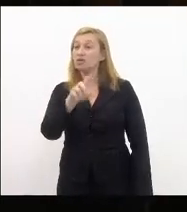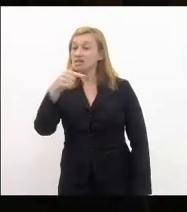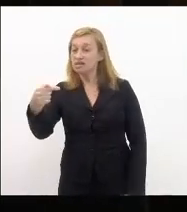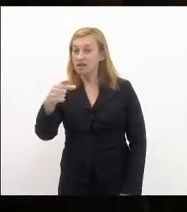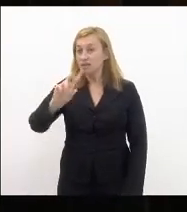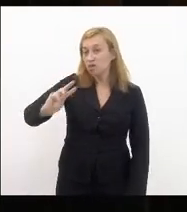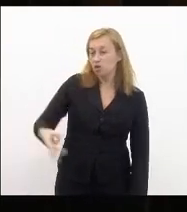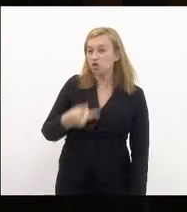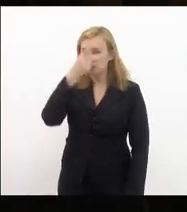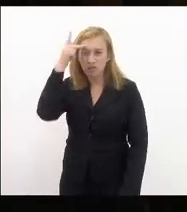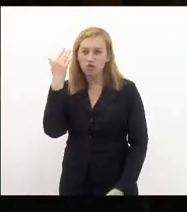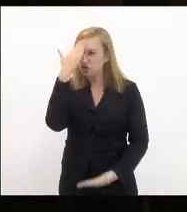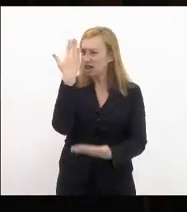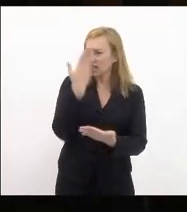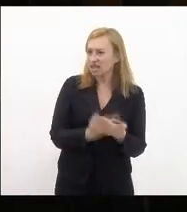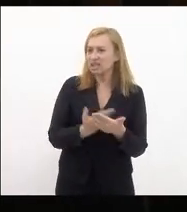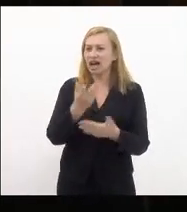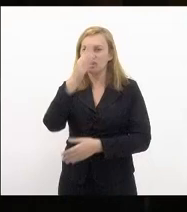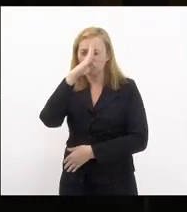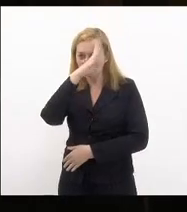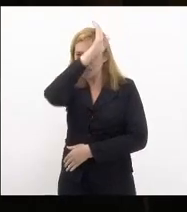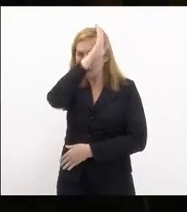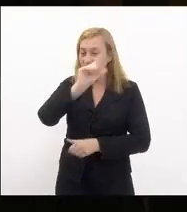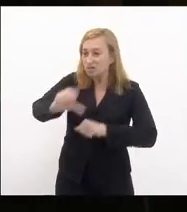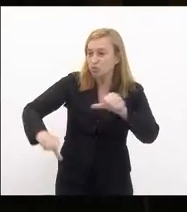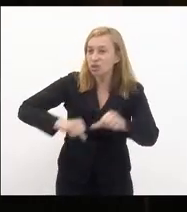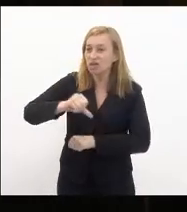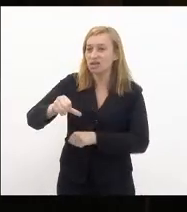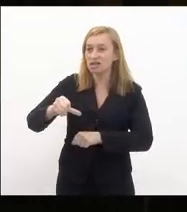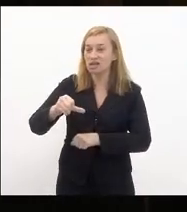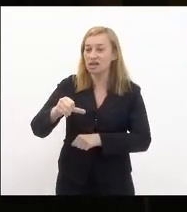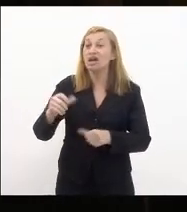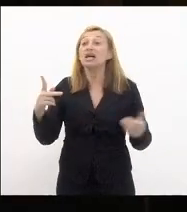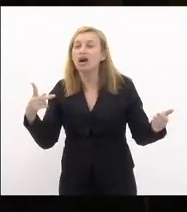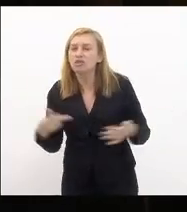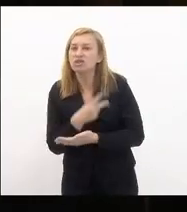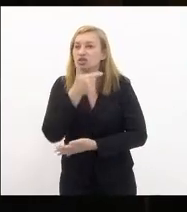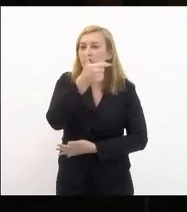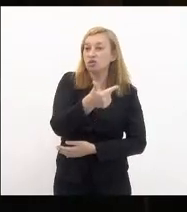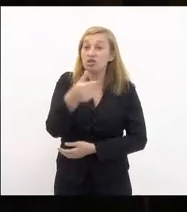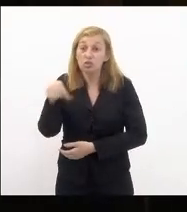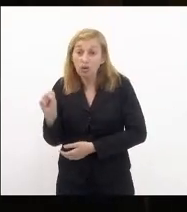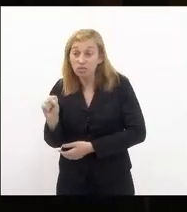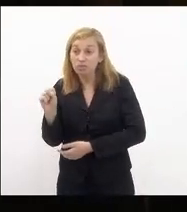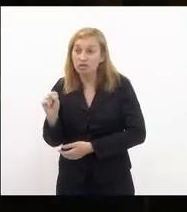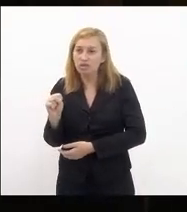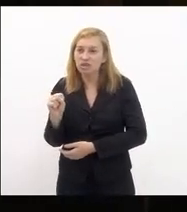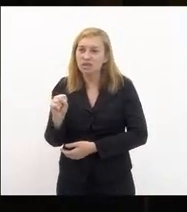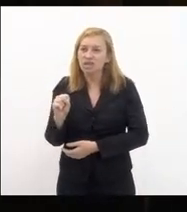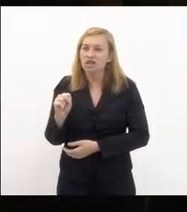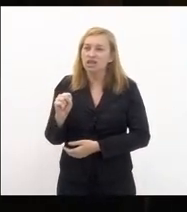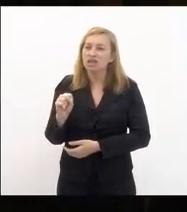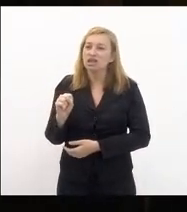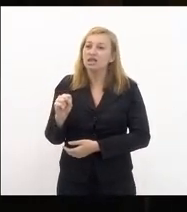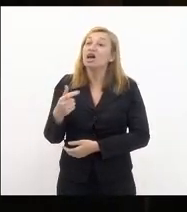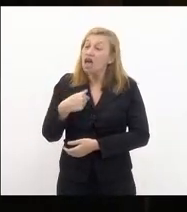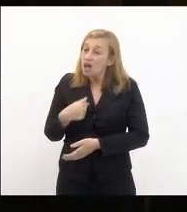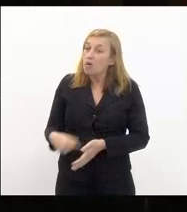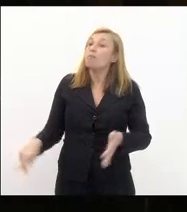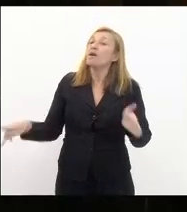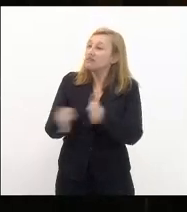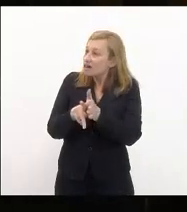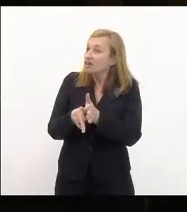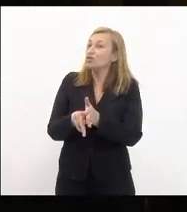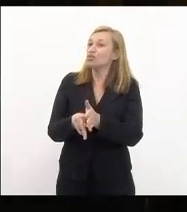pessoas que confiaram o seu voto numa perspectiva de mudança que aconteceu em 2018 dentre esses 57 milhões de